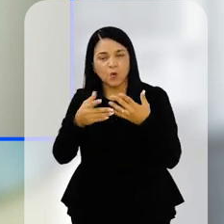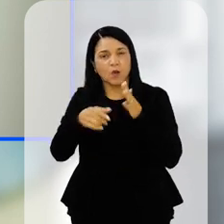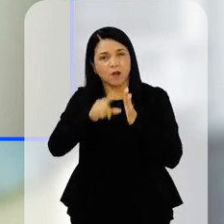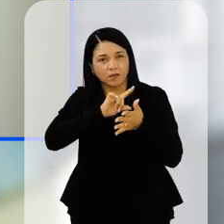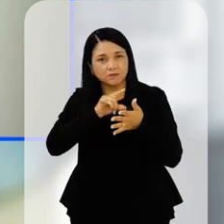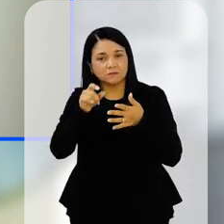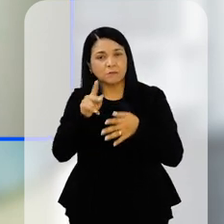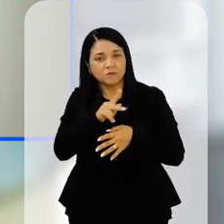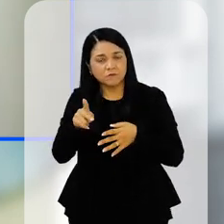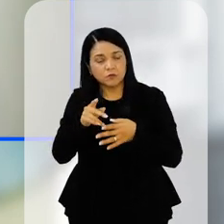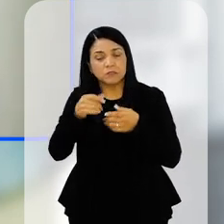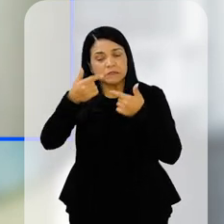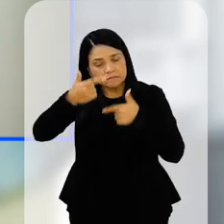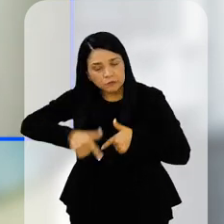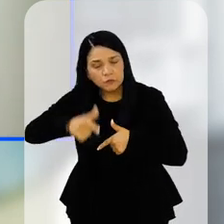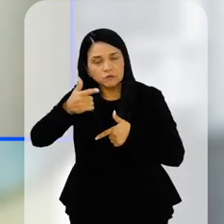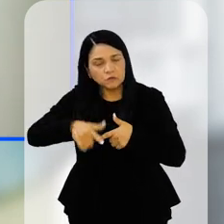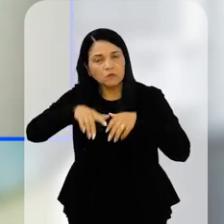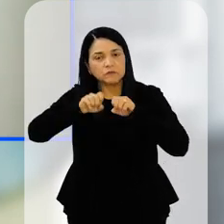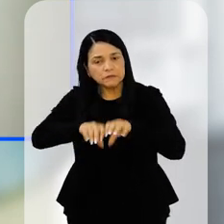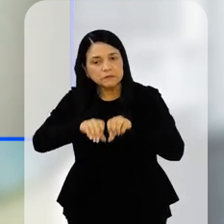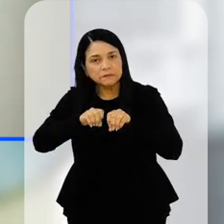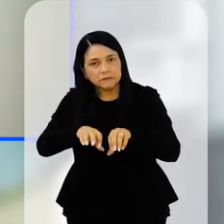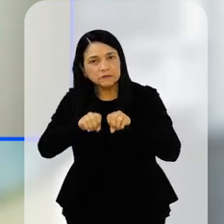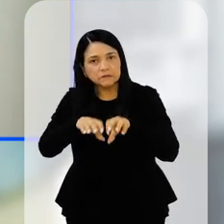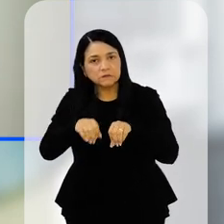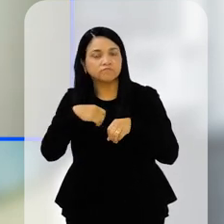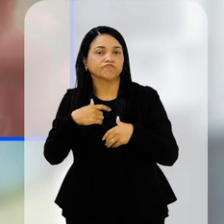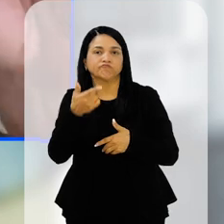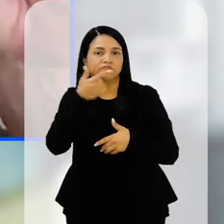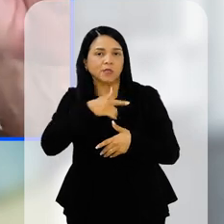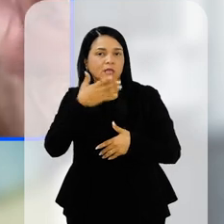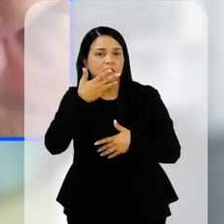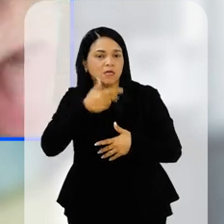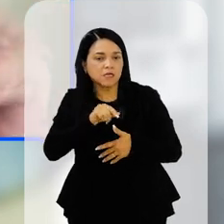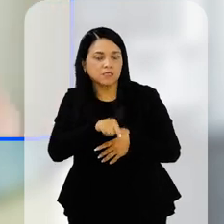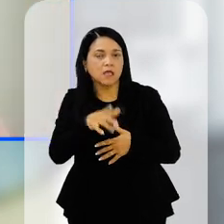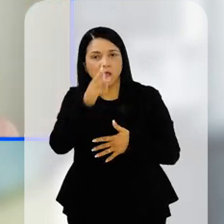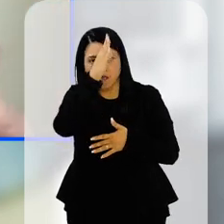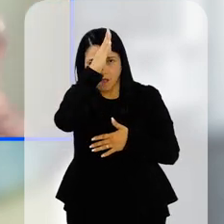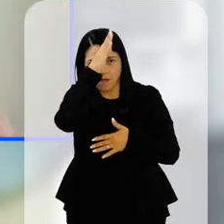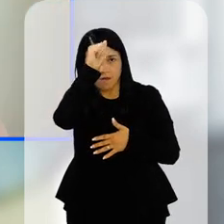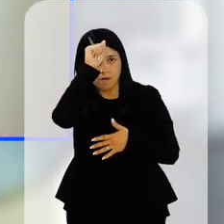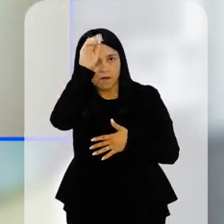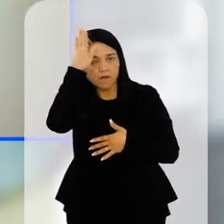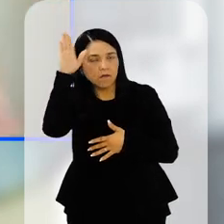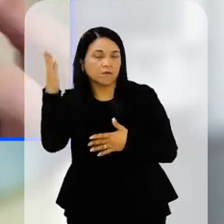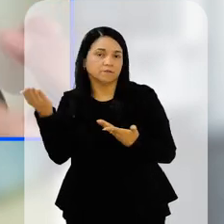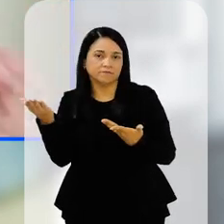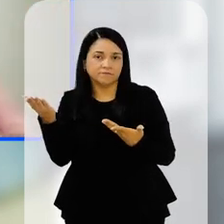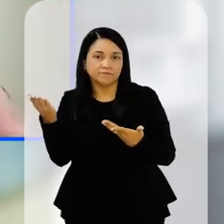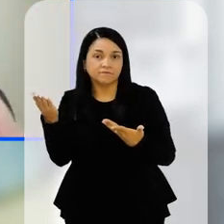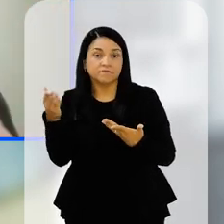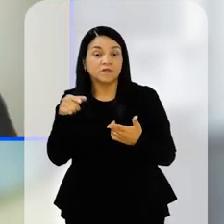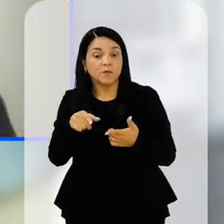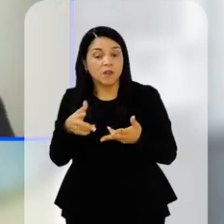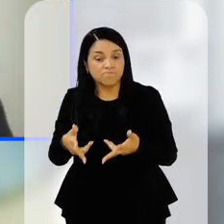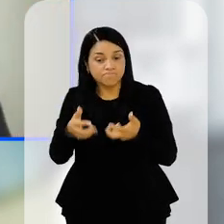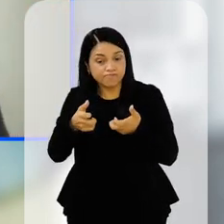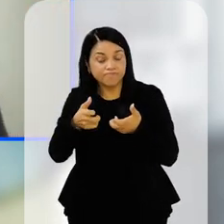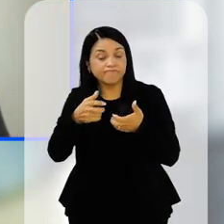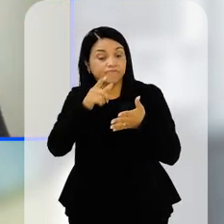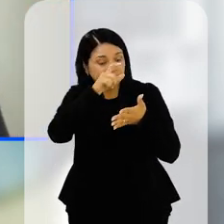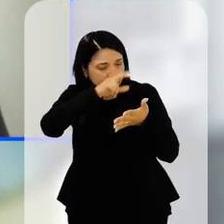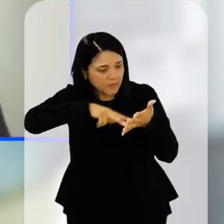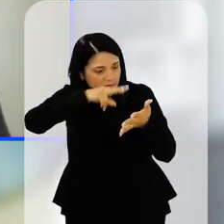ano e meio, dois anos, e a criança não está bem alfabetizada. E, às vezes, ela se considera que ela está alfabetizada porque ela consegue decodificar letras,